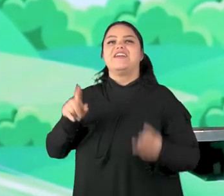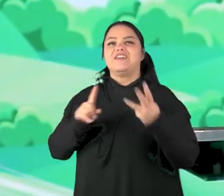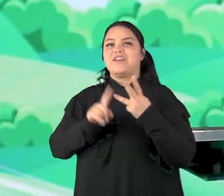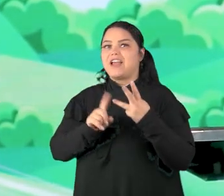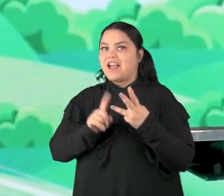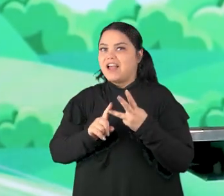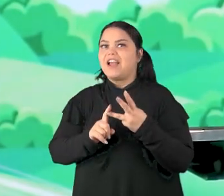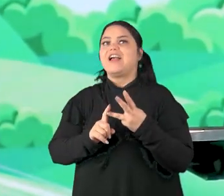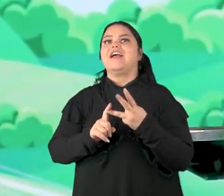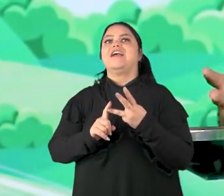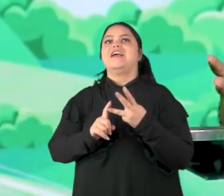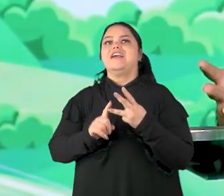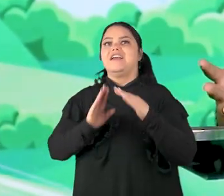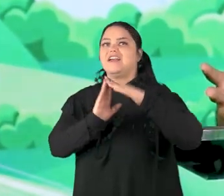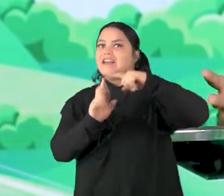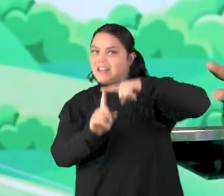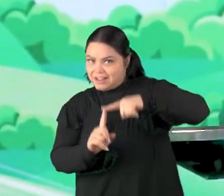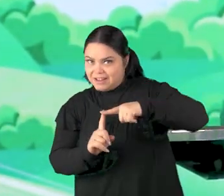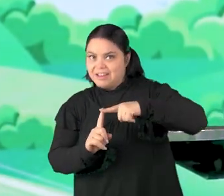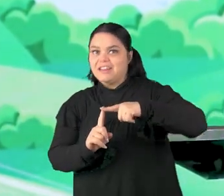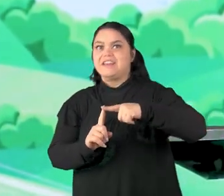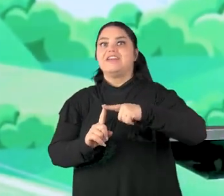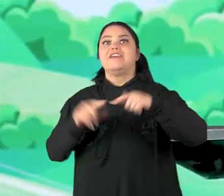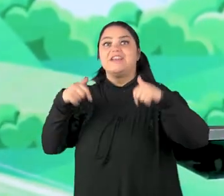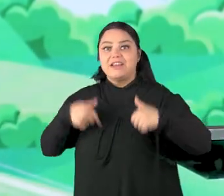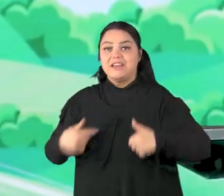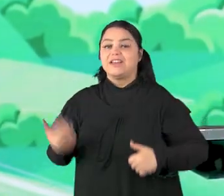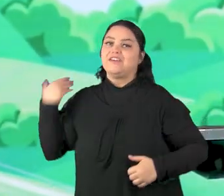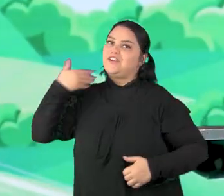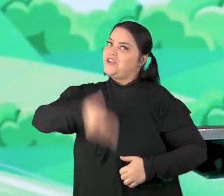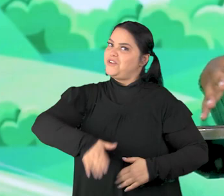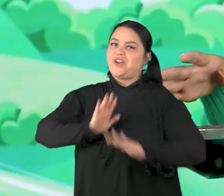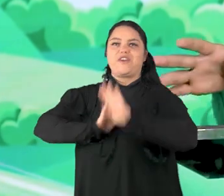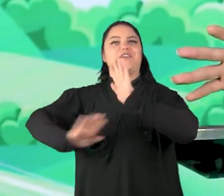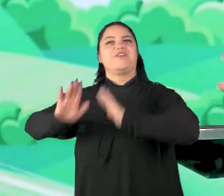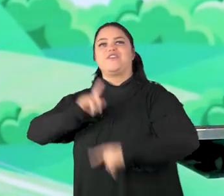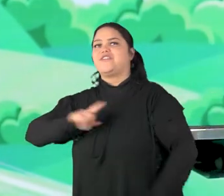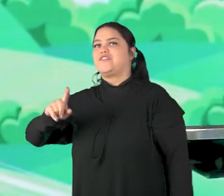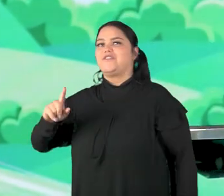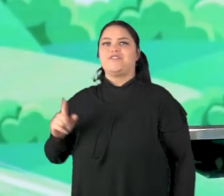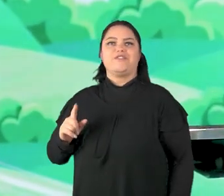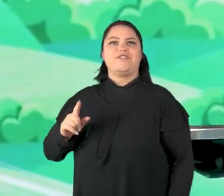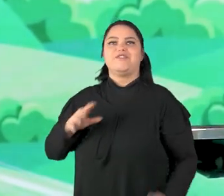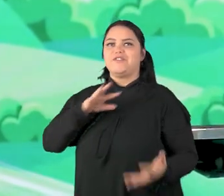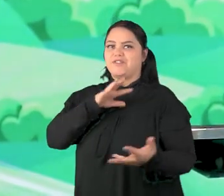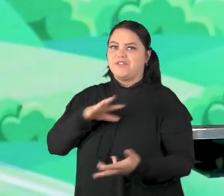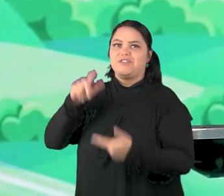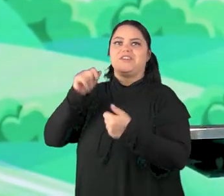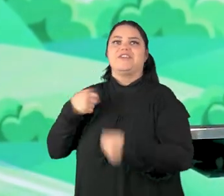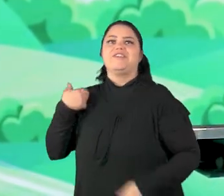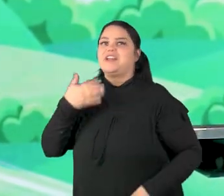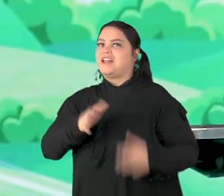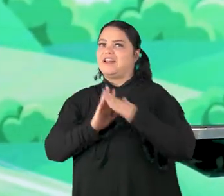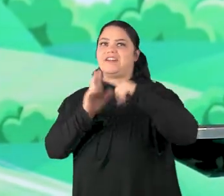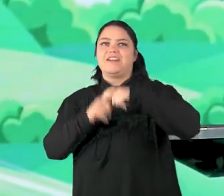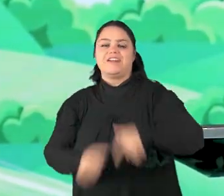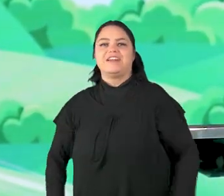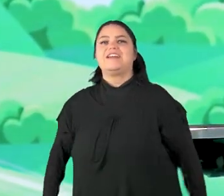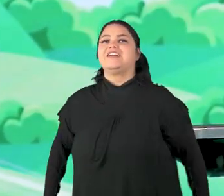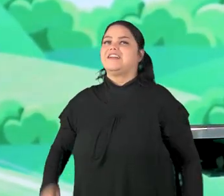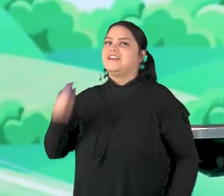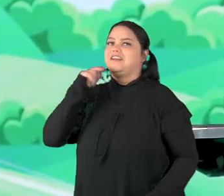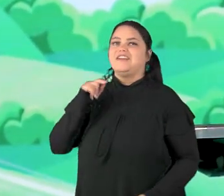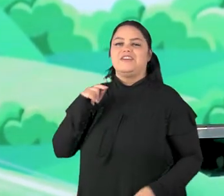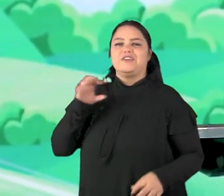terceiro é a Igreja, onde a gente vem pra adorar todo mundo, vem pra adorar ao Senhor